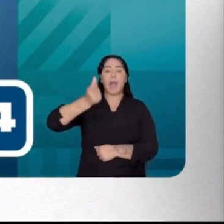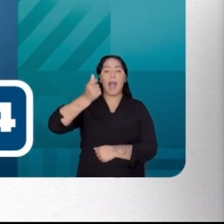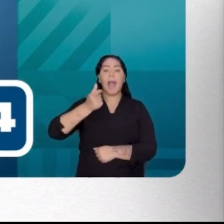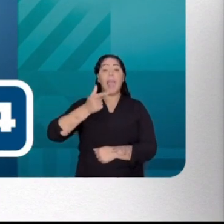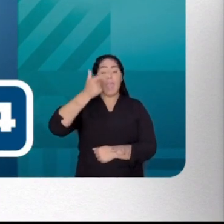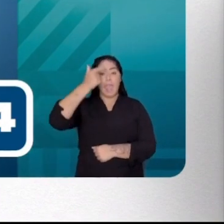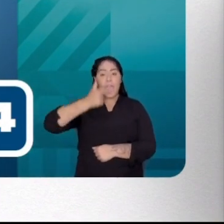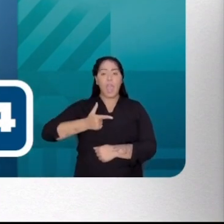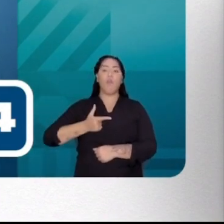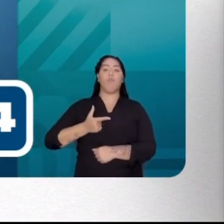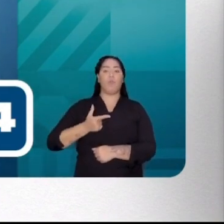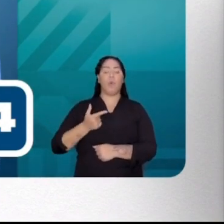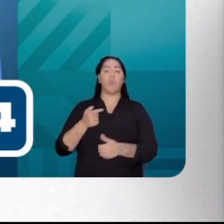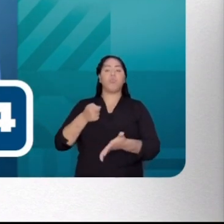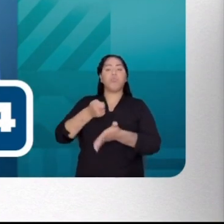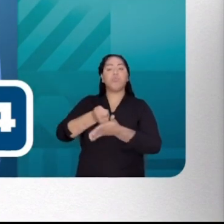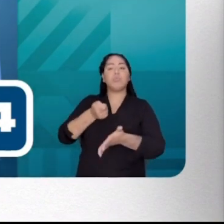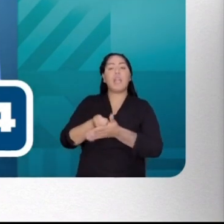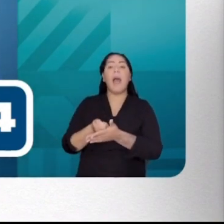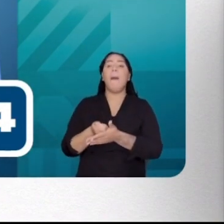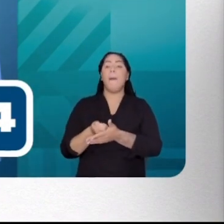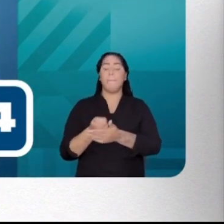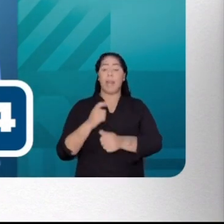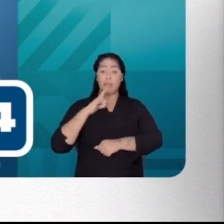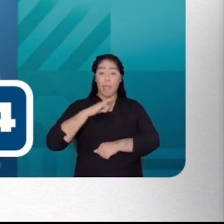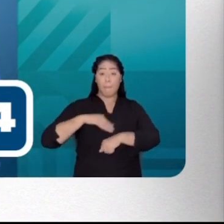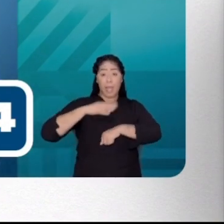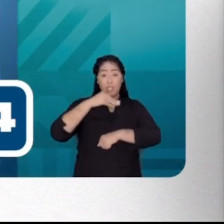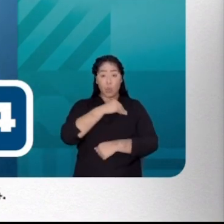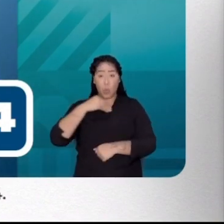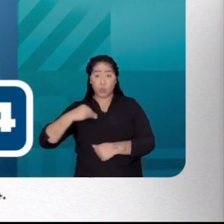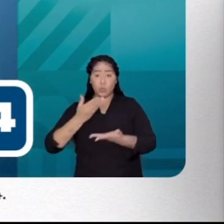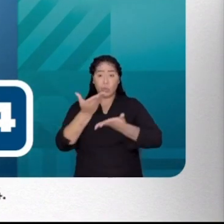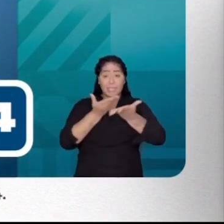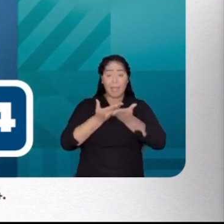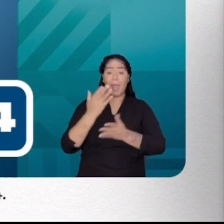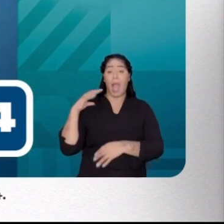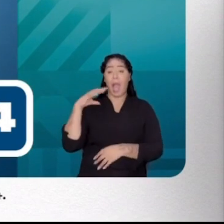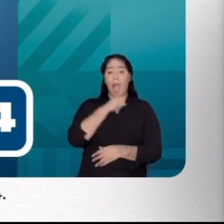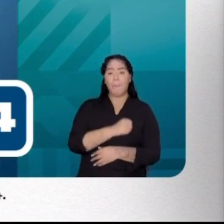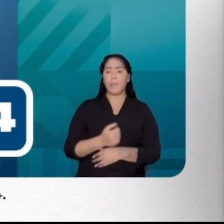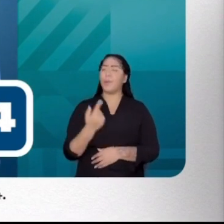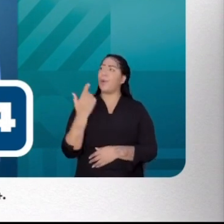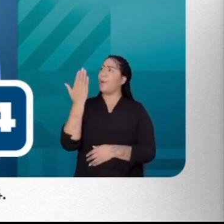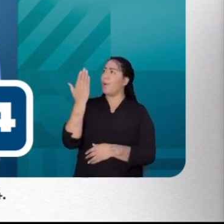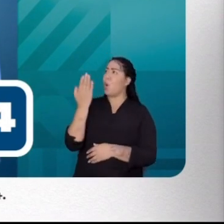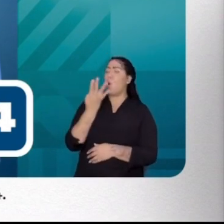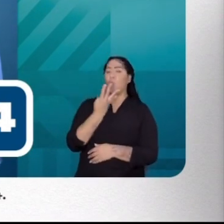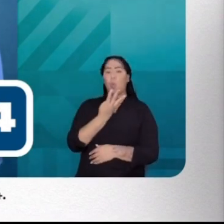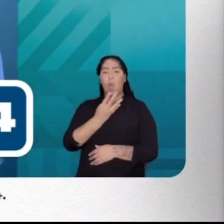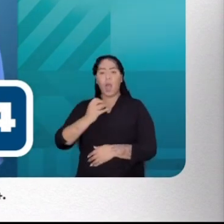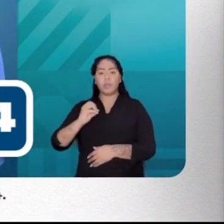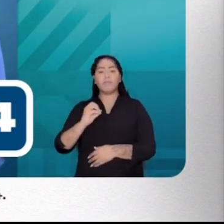missão, lutar para consultas e exames sem fila de espera. Solange Freitas, deputado estadual,